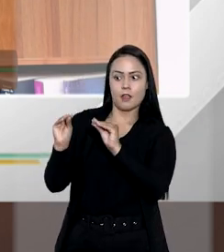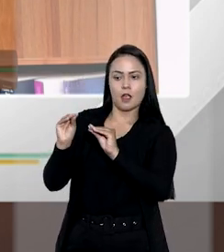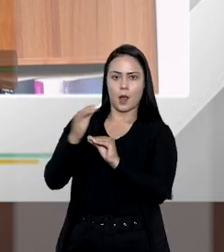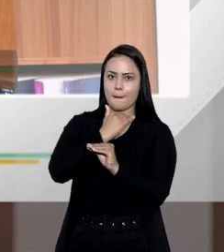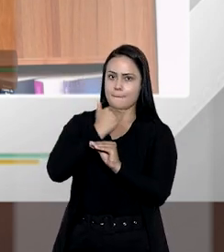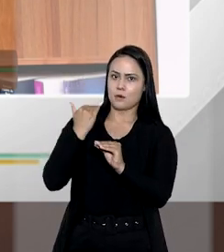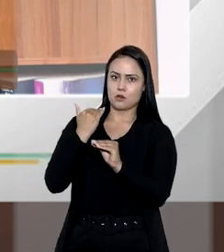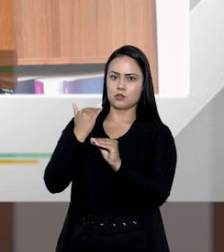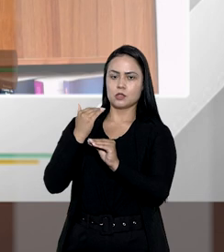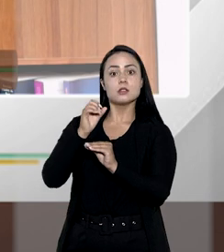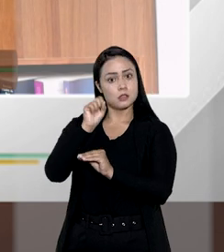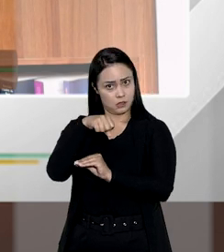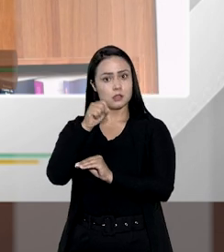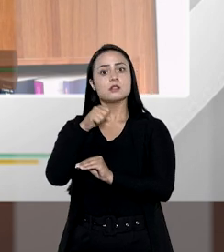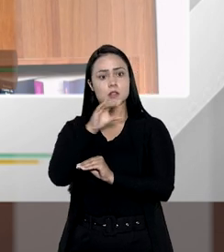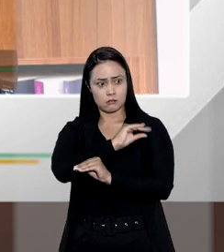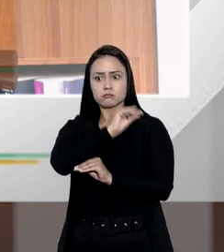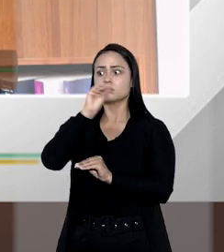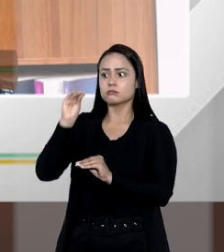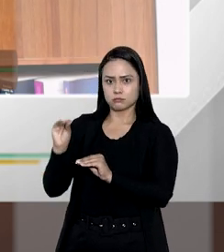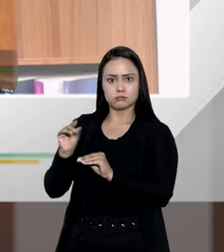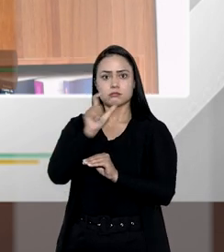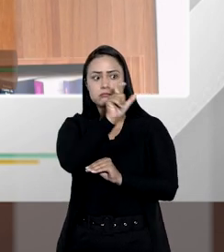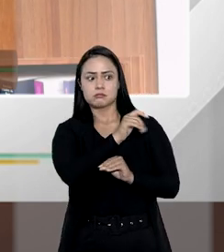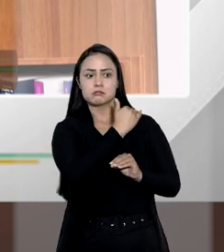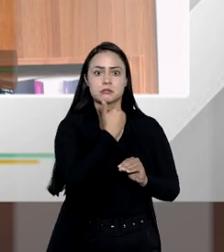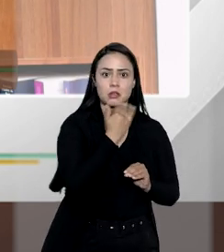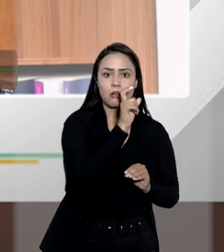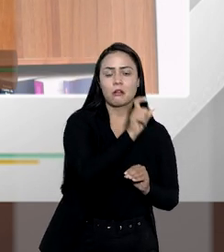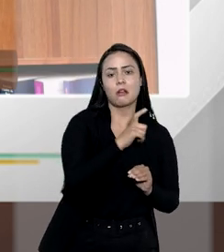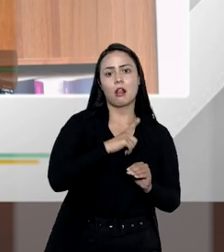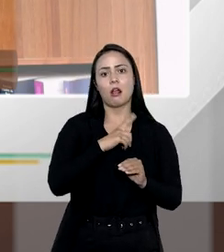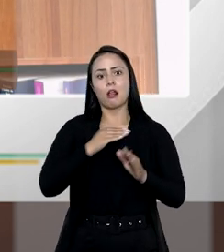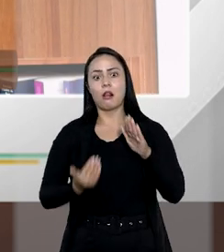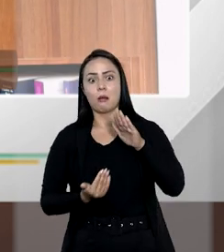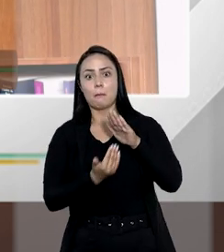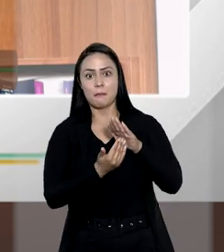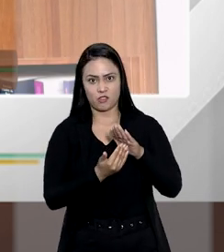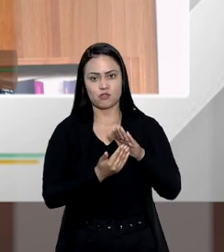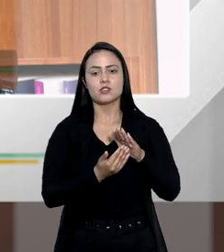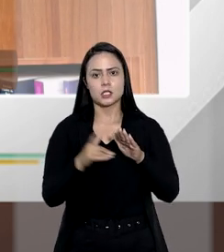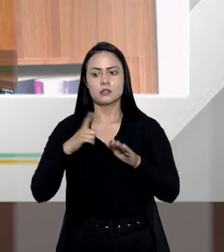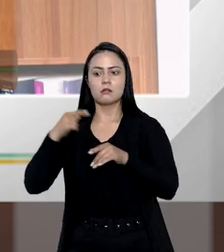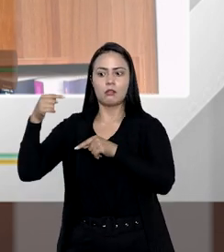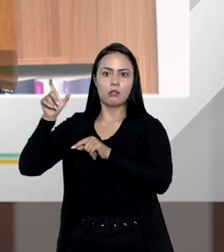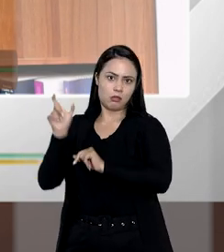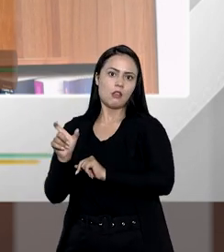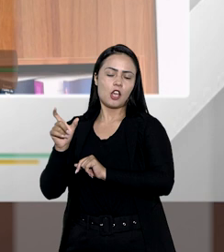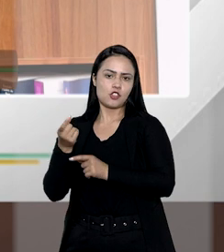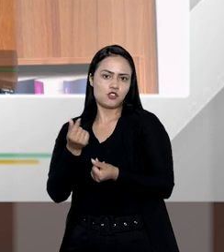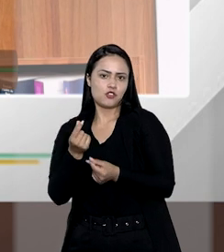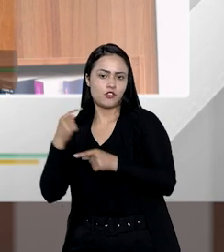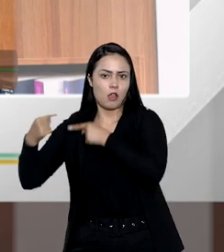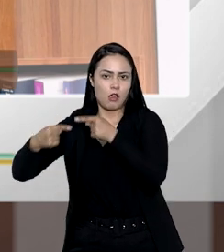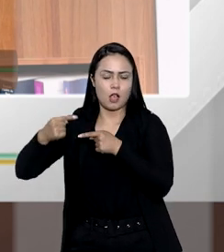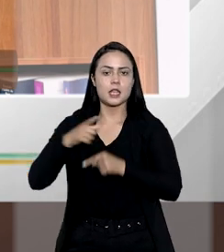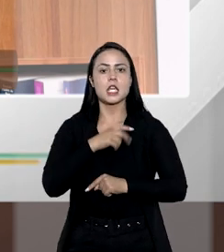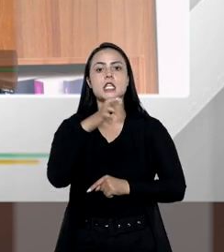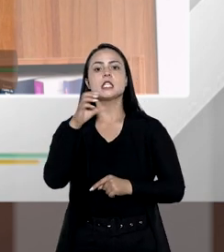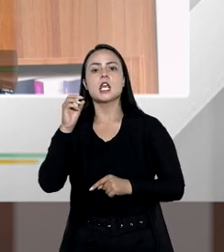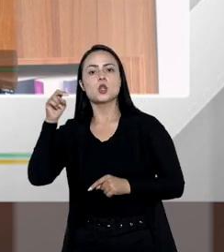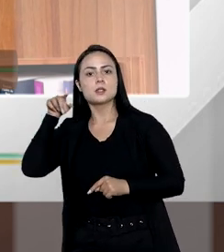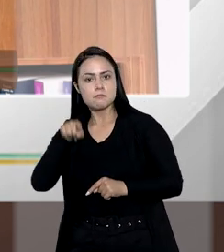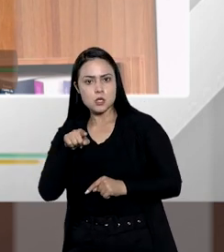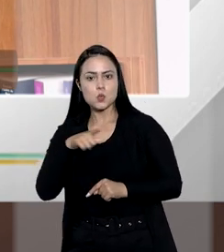morte aos sucessores? Sim, elas se transferem, mas nos limites das forças da herança. Ou seja, se a gente pensar alguém que tem um patrimônio de 500